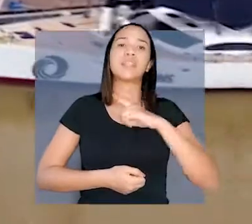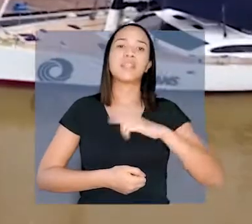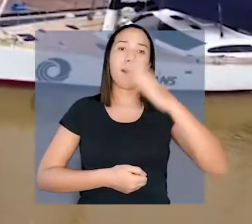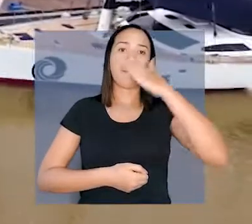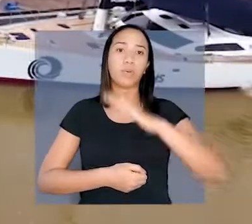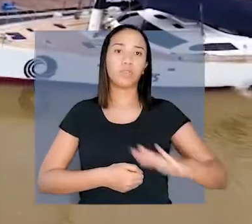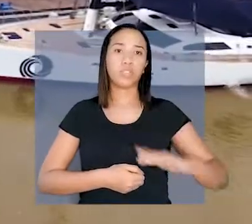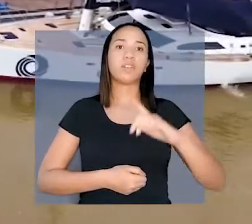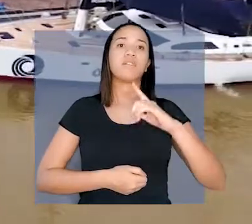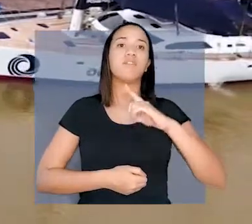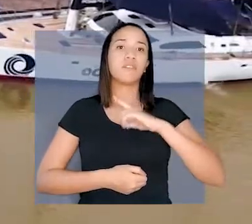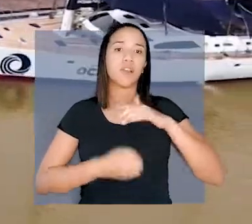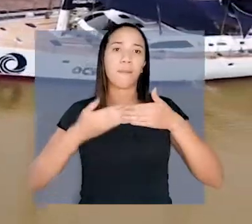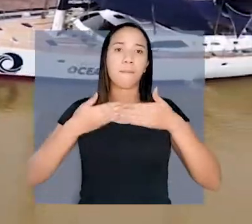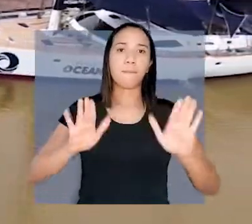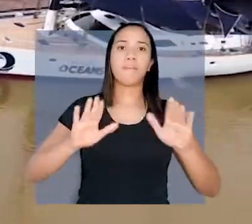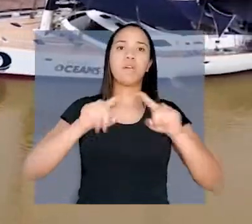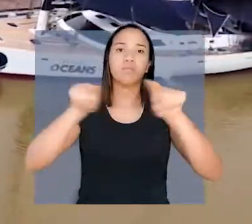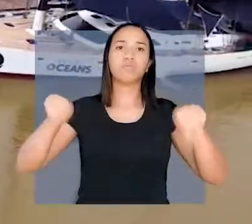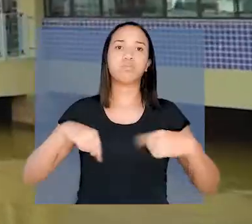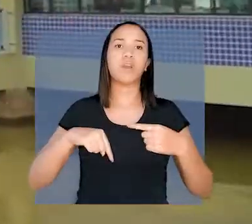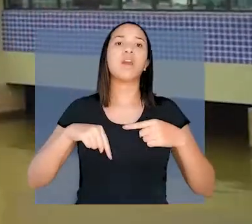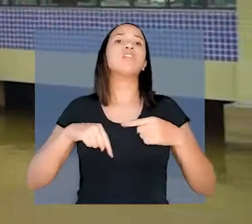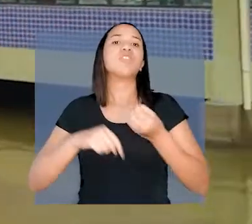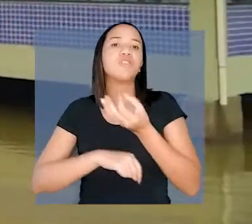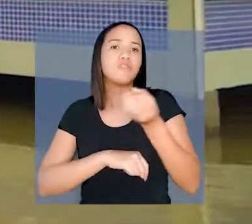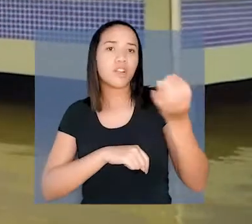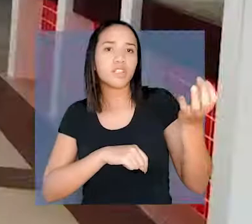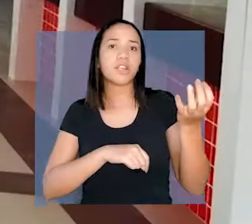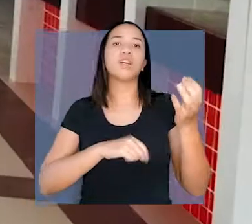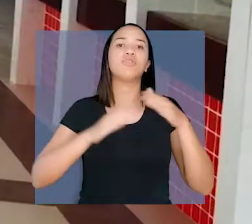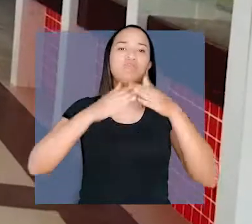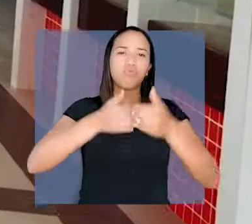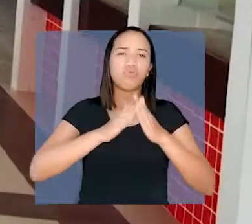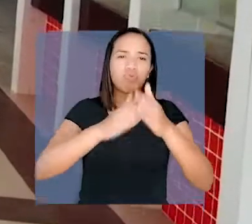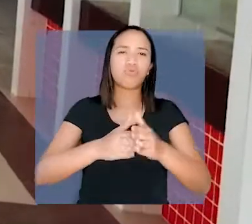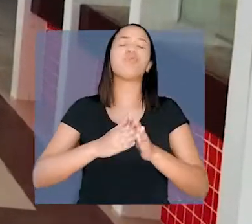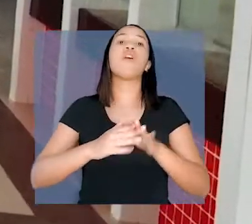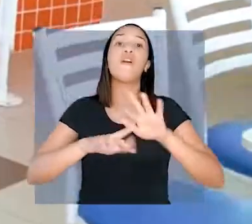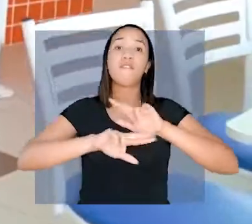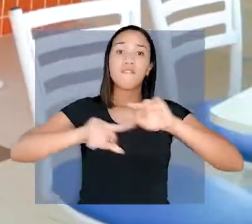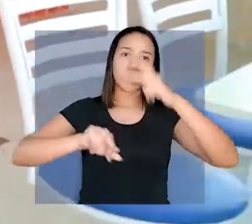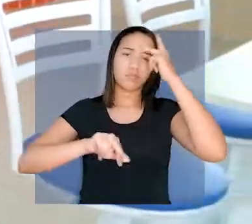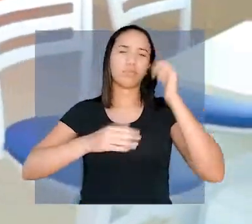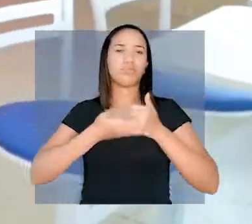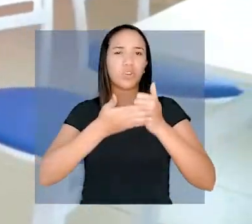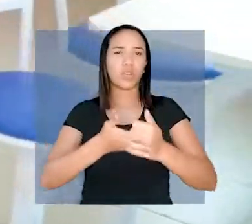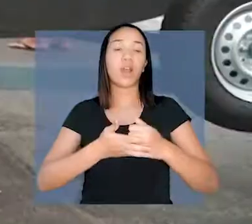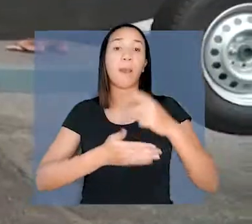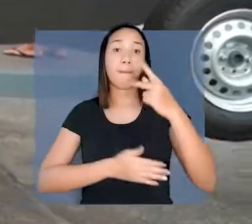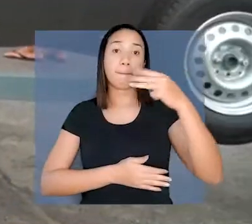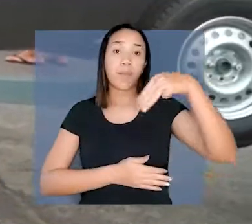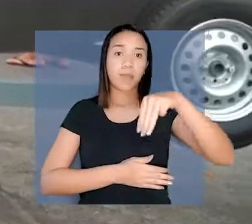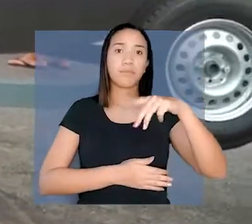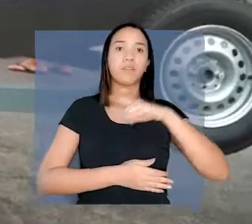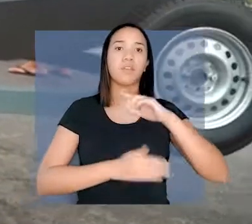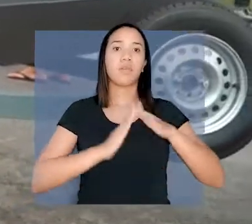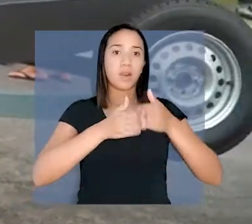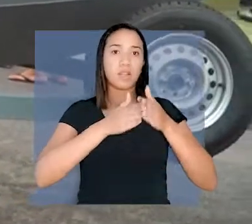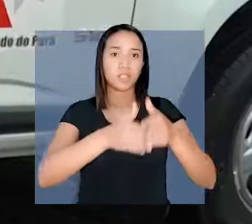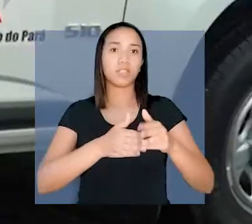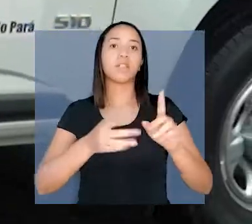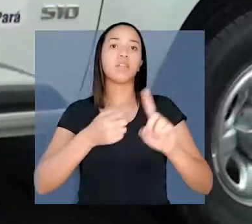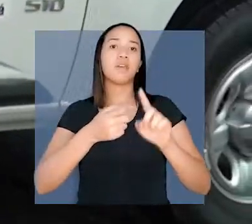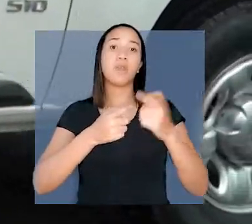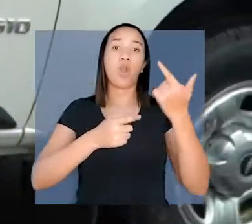Em Monte Alegre foi entregue e reconstruído o terminal hidroviário da cidade. Mais de 60 mil usuários serão beneficiados. A PM recebeu uma